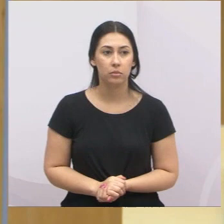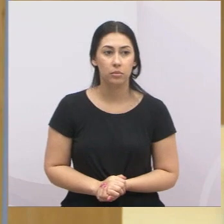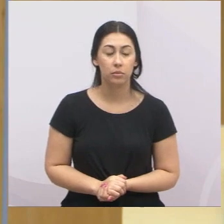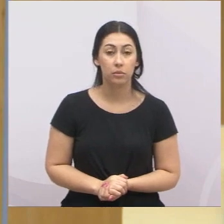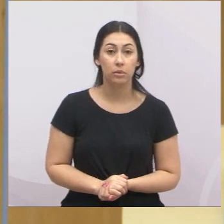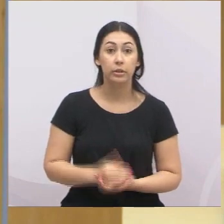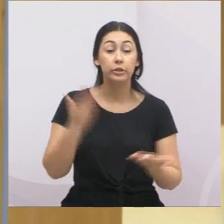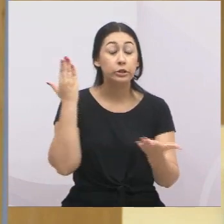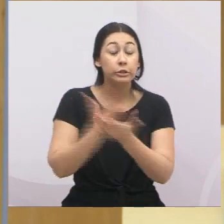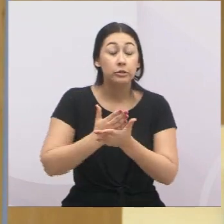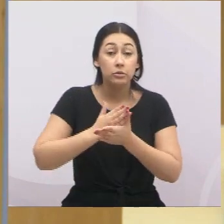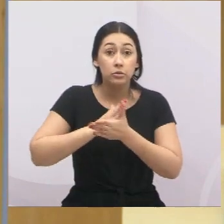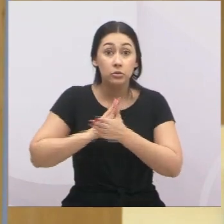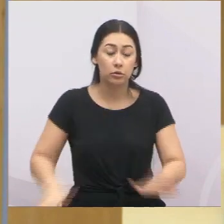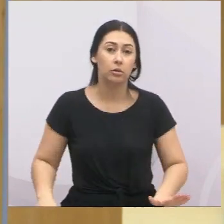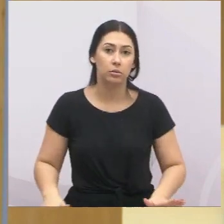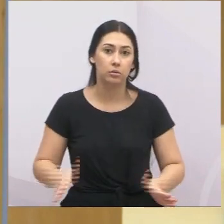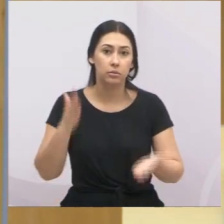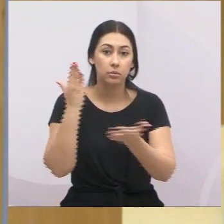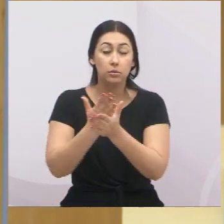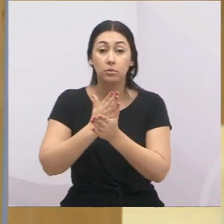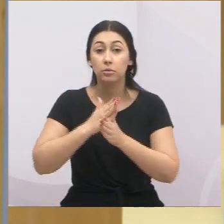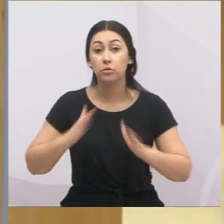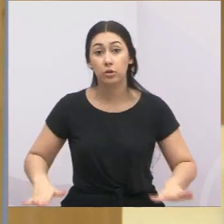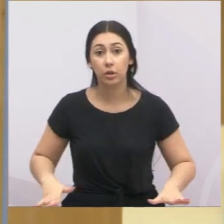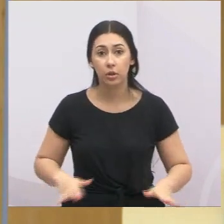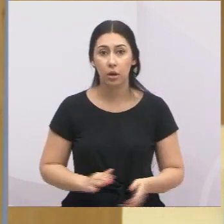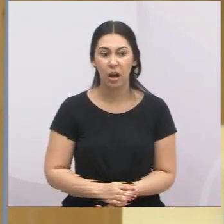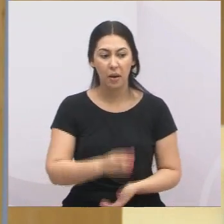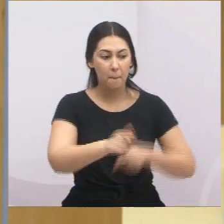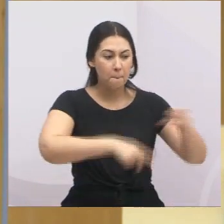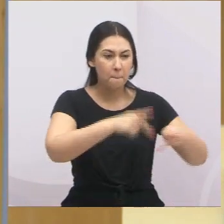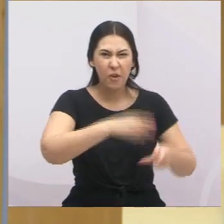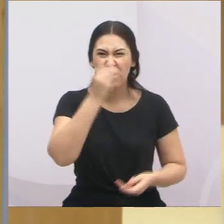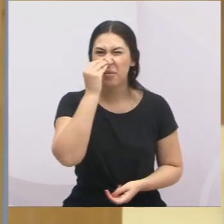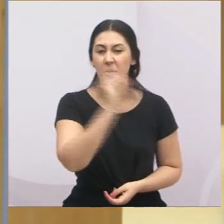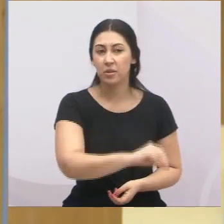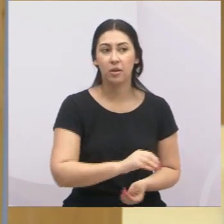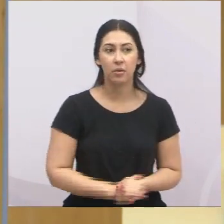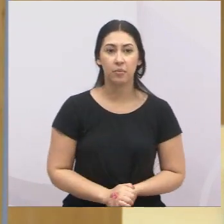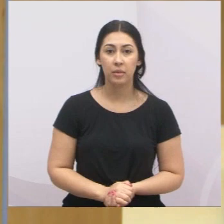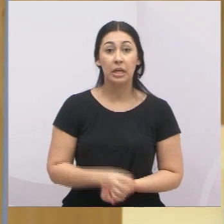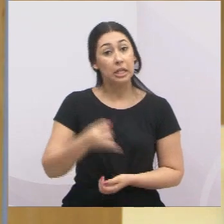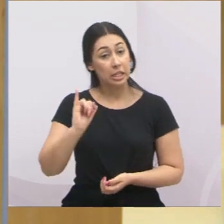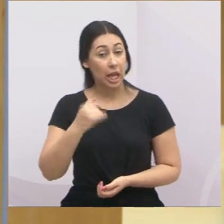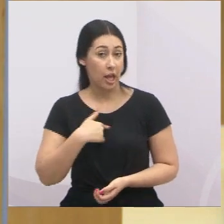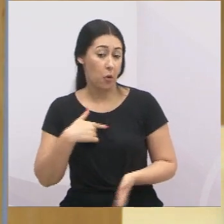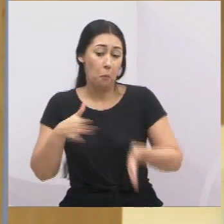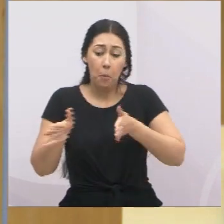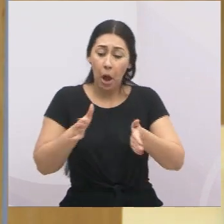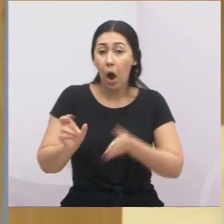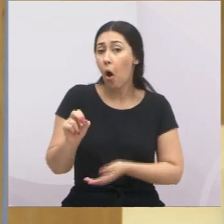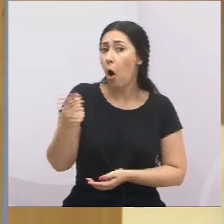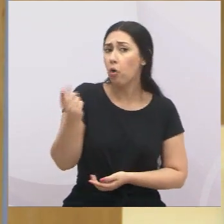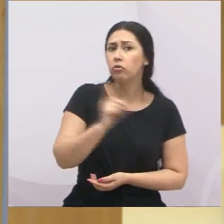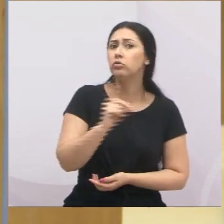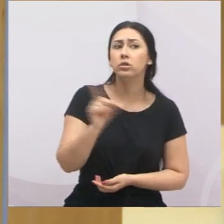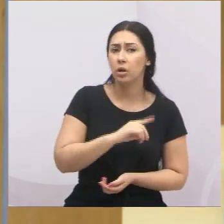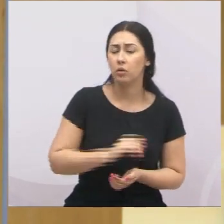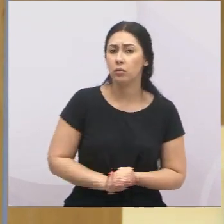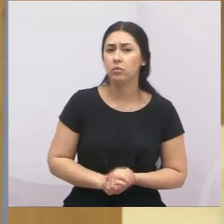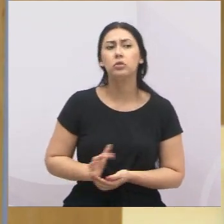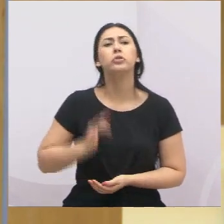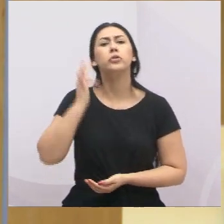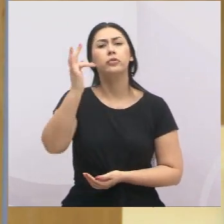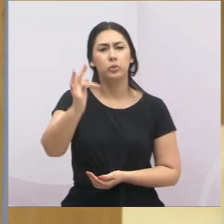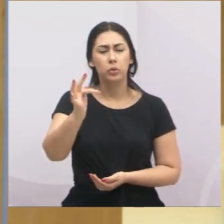chega de tratar a população dessa maneira. E eu estando ou não na política, na próxima concessão